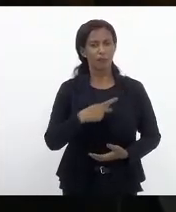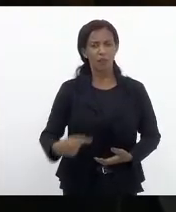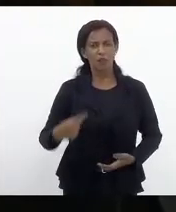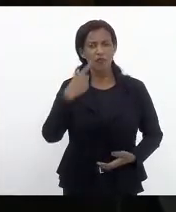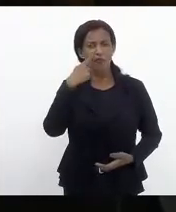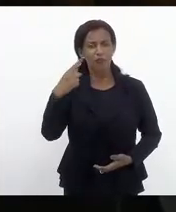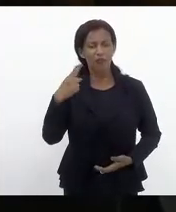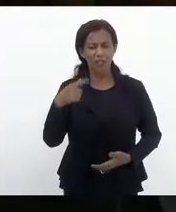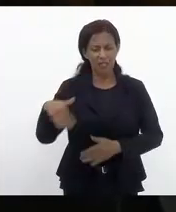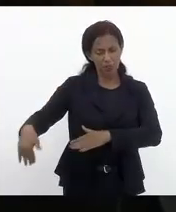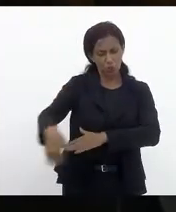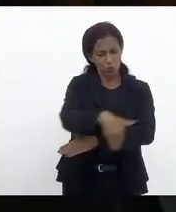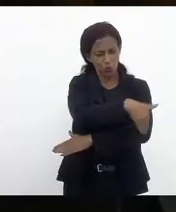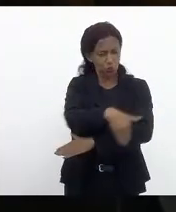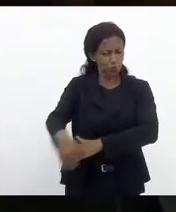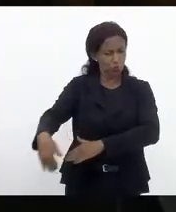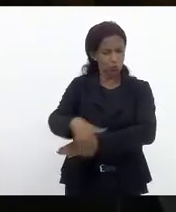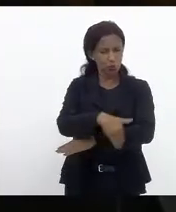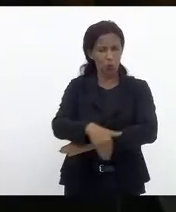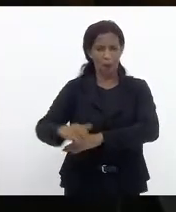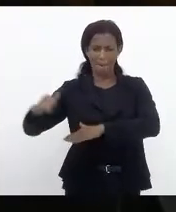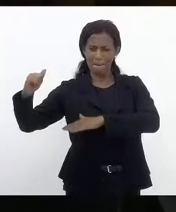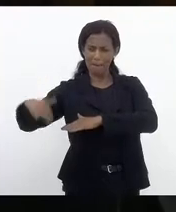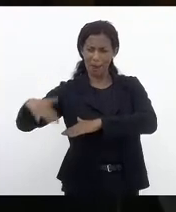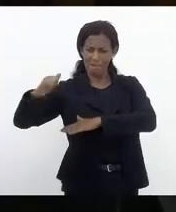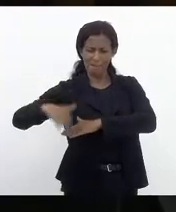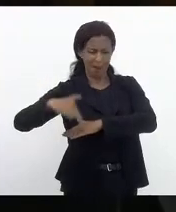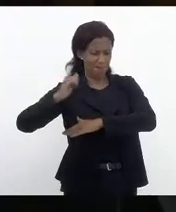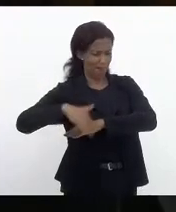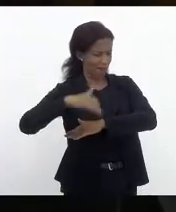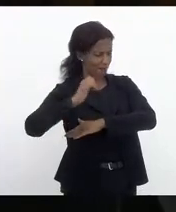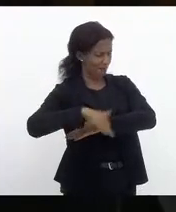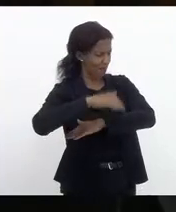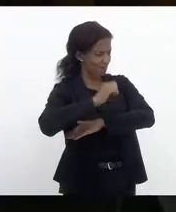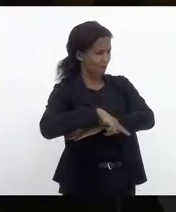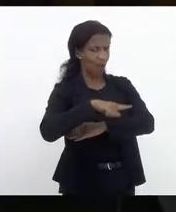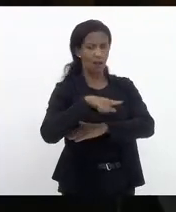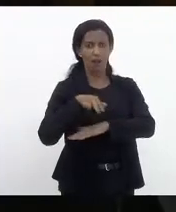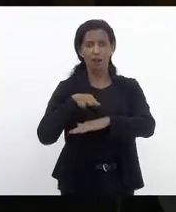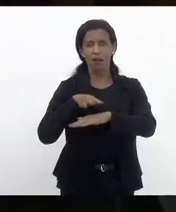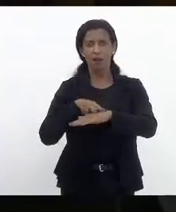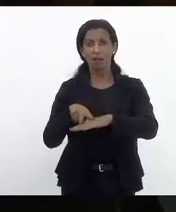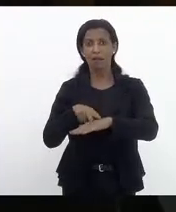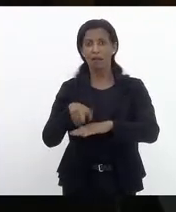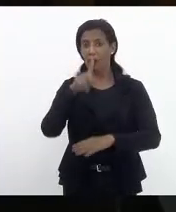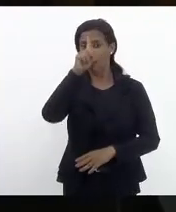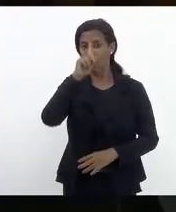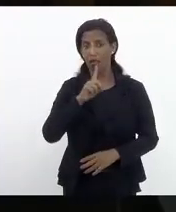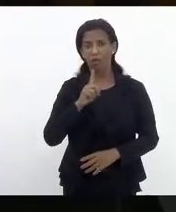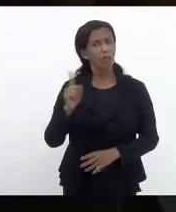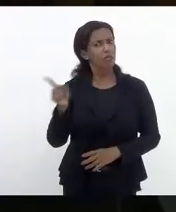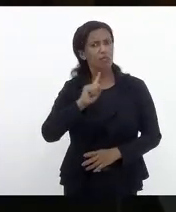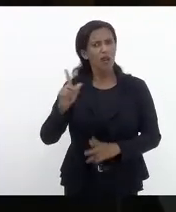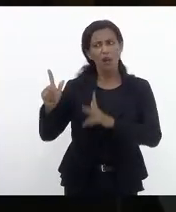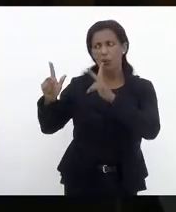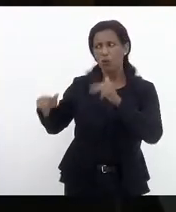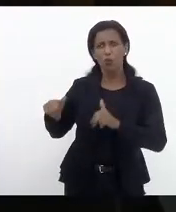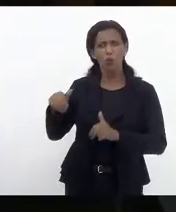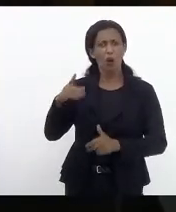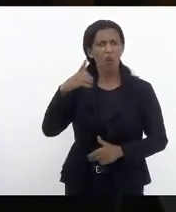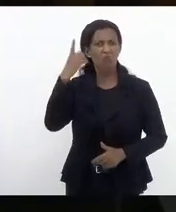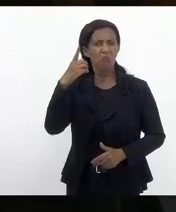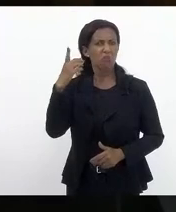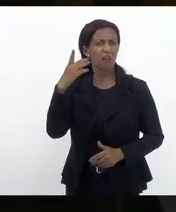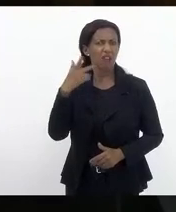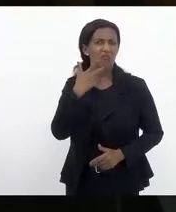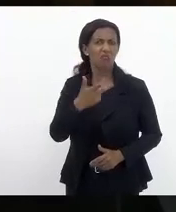ruas foi um mar de gente verde e amarelo não como a deputada que me antecedeu disse pretos